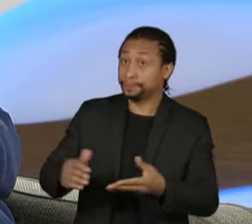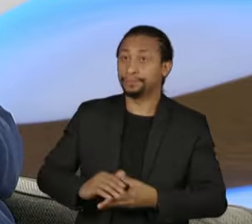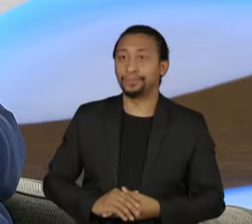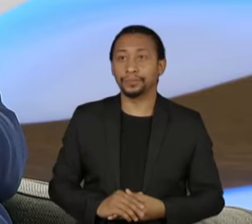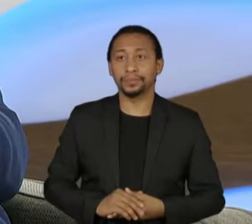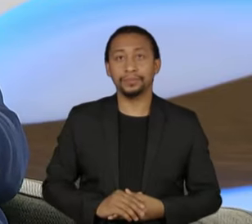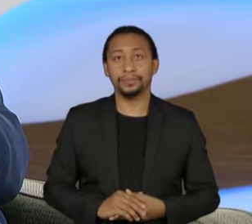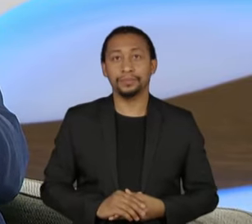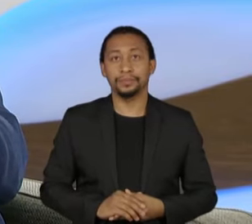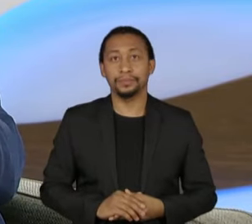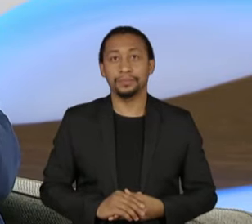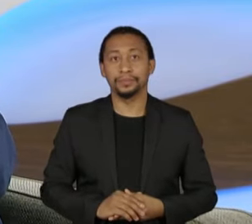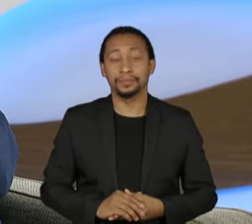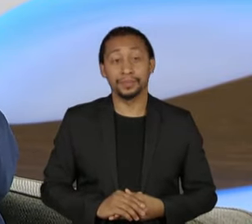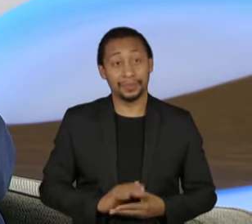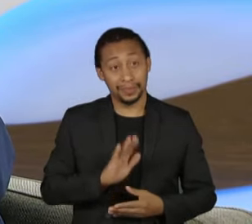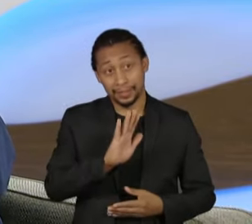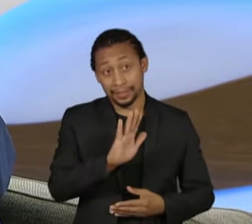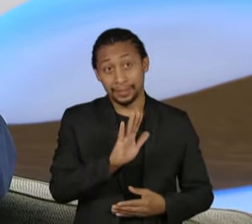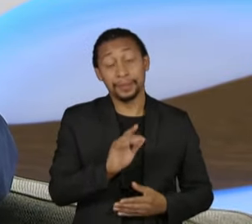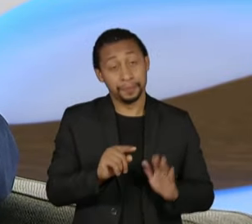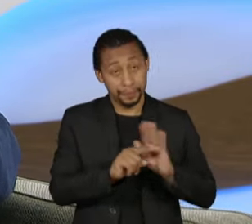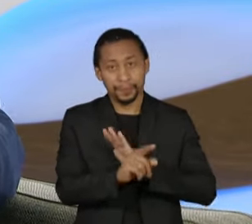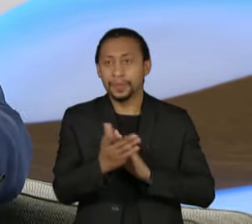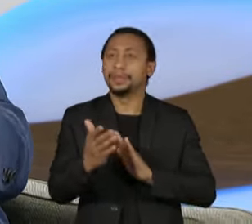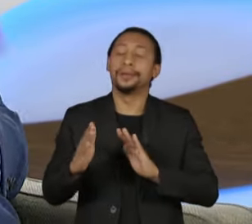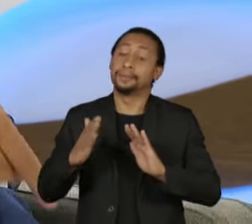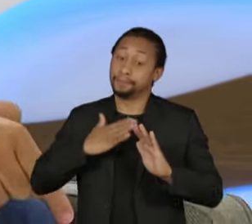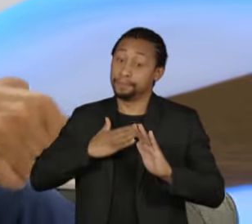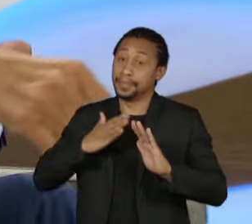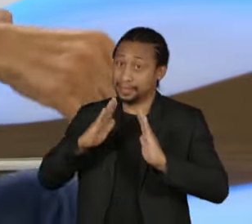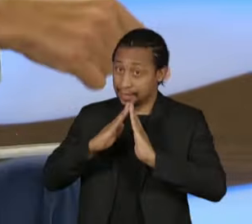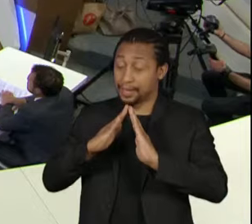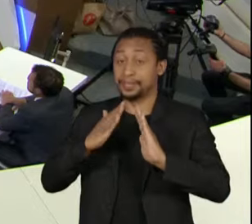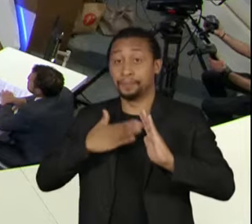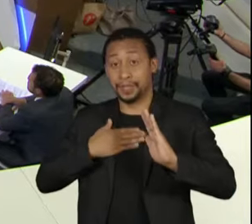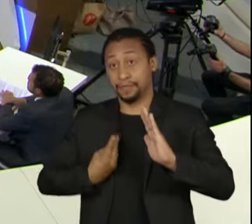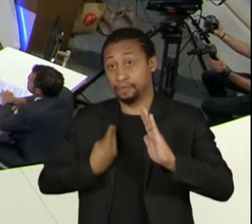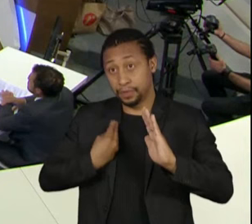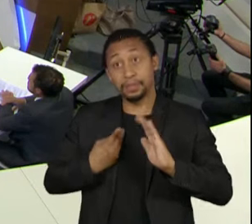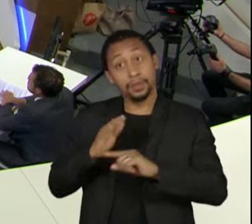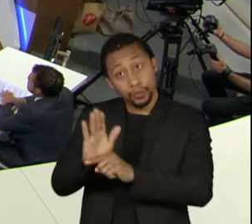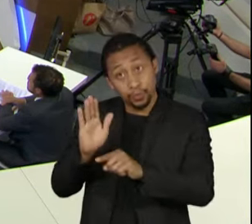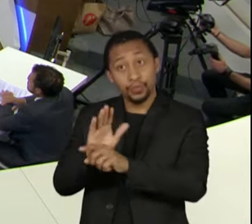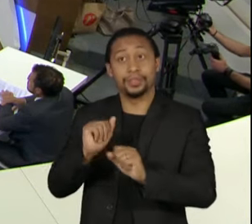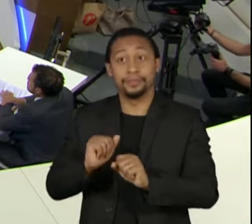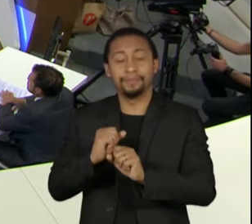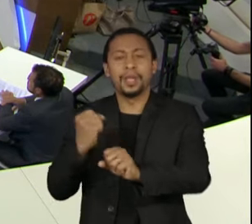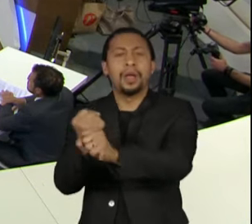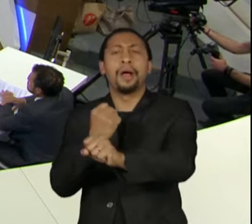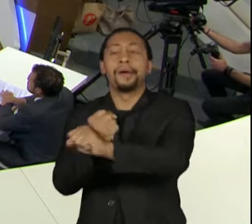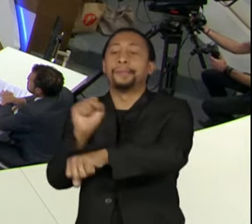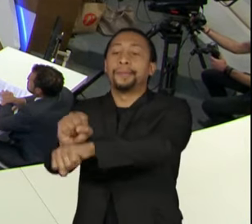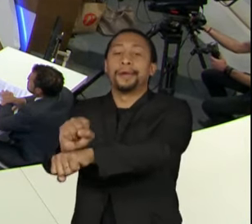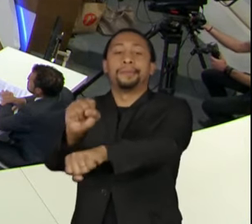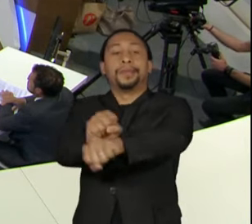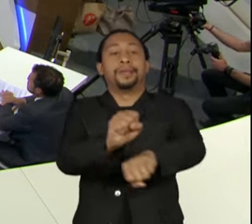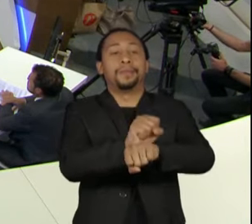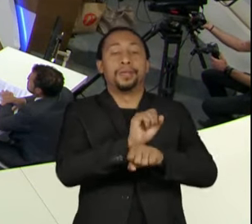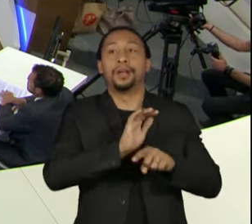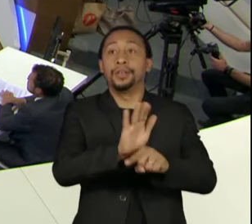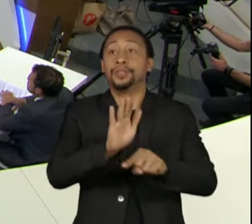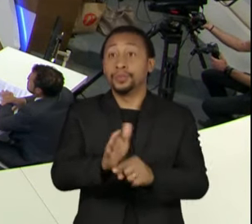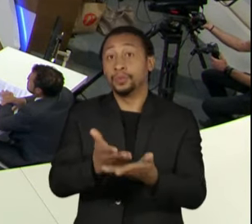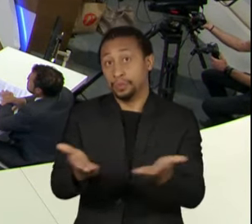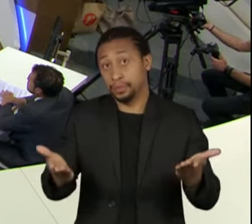ter a renda, o salário mínimo ajuda. Minha casa, minha vida ajuda. Tocar as obras paradas ajuda. Tudo isso vai ajudar. Cuidar